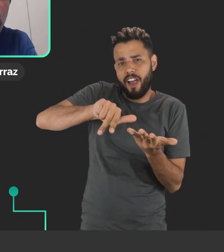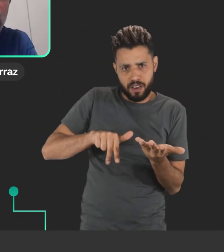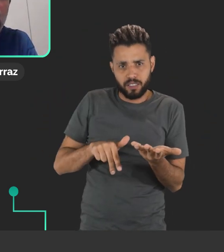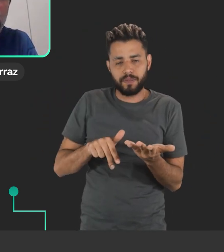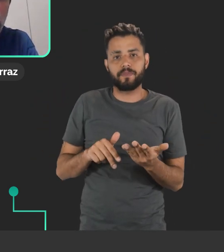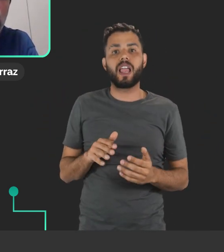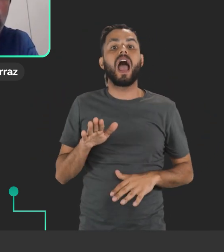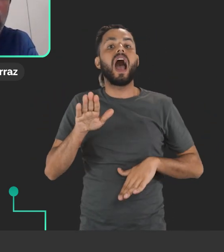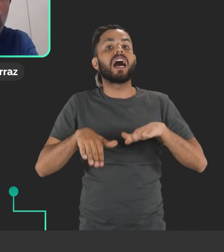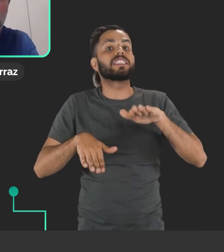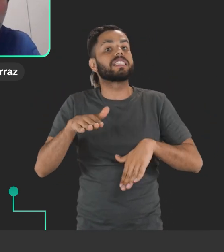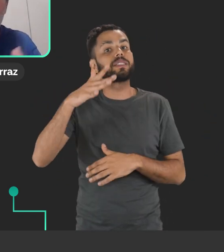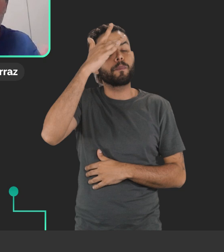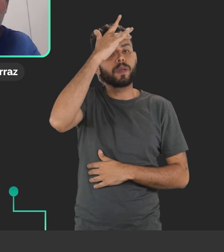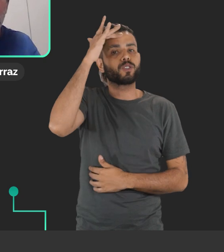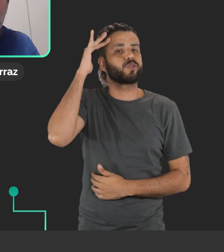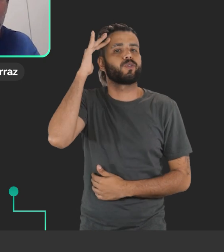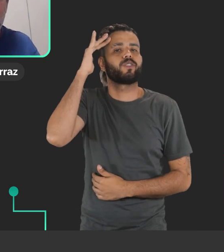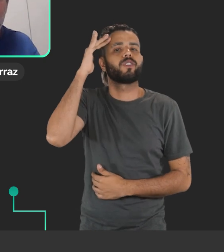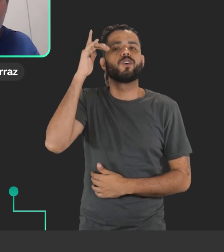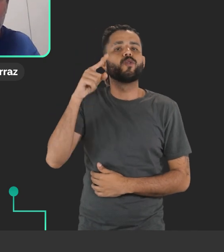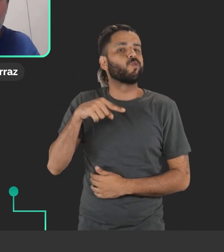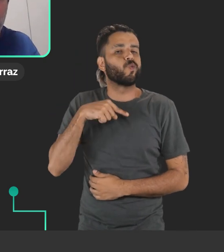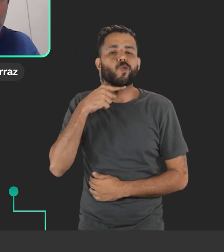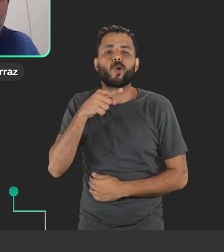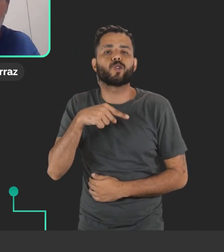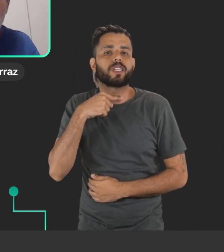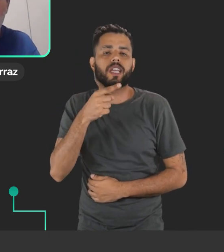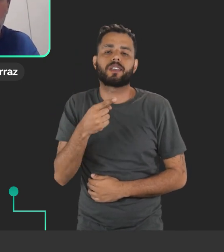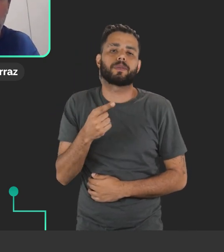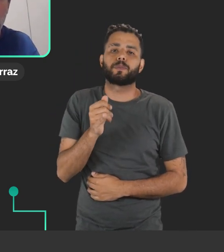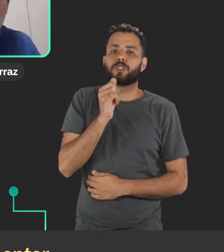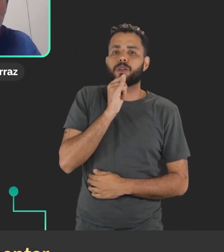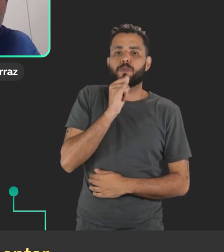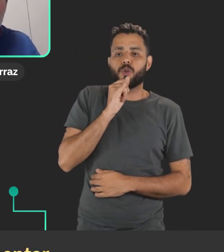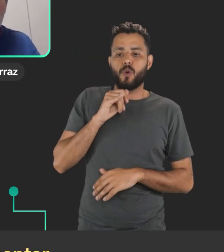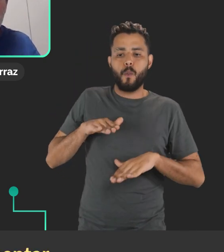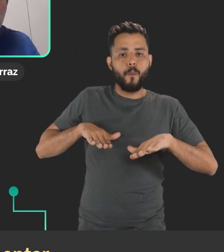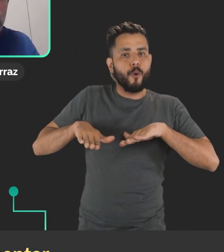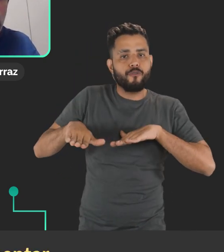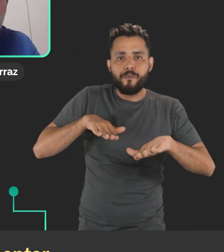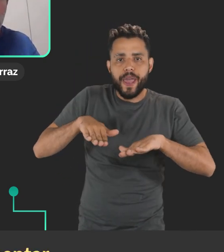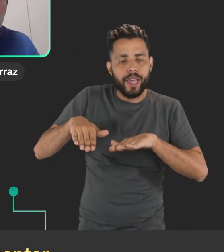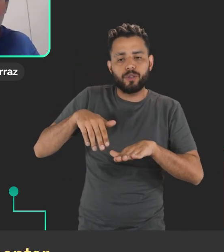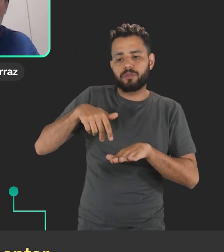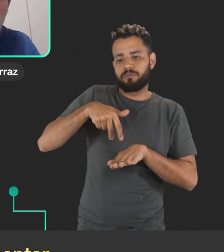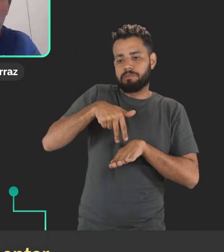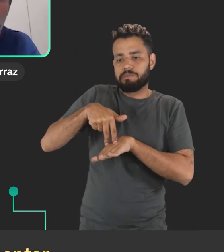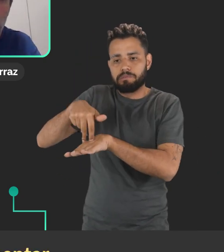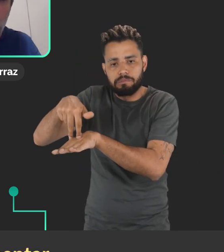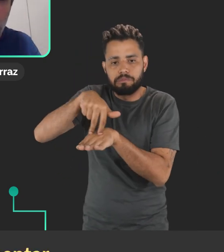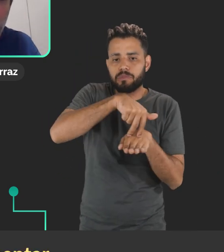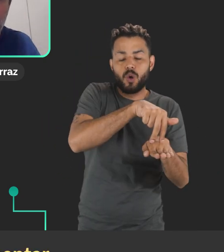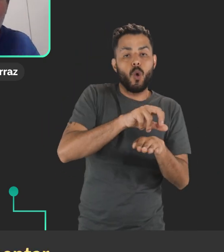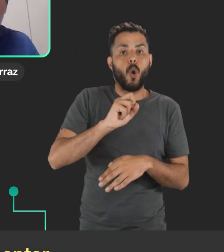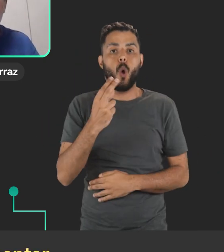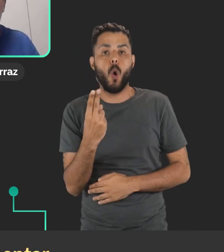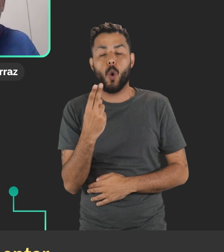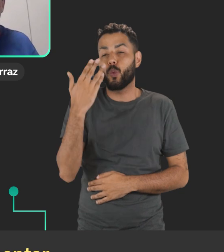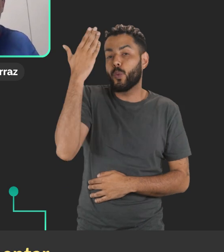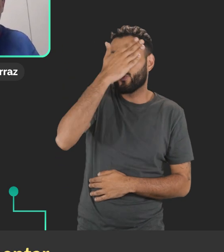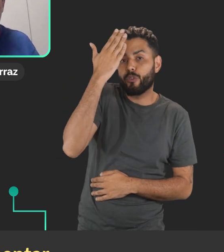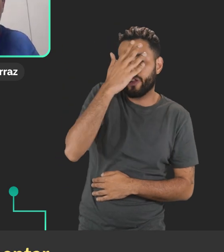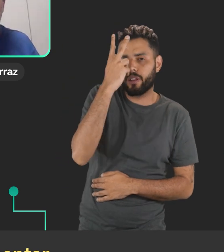possibilitar que usuários que não tenham, que não consigam fazer uso de, não consigam se movimentar,